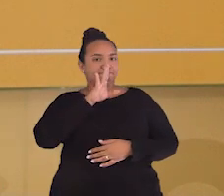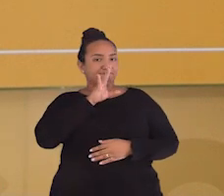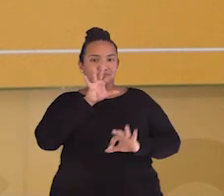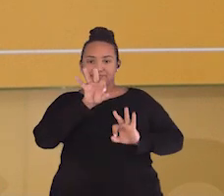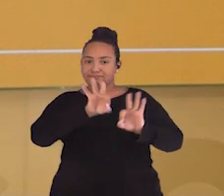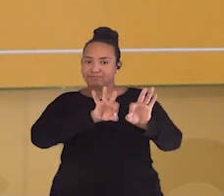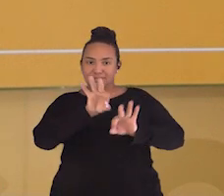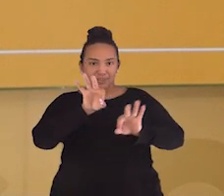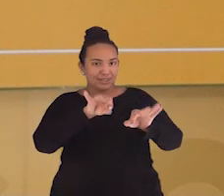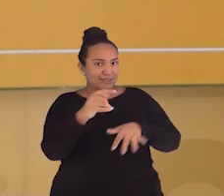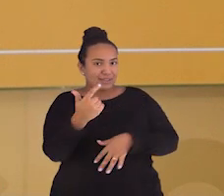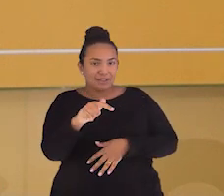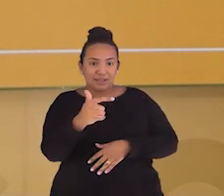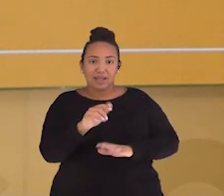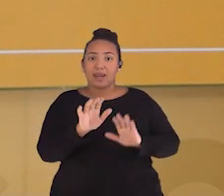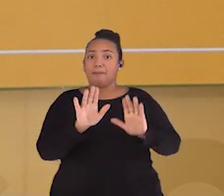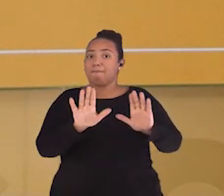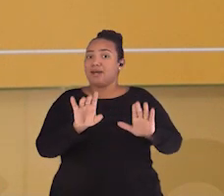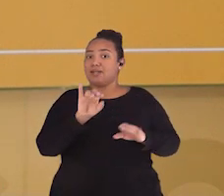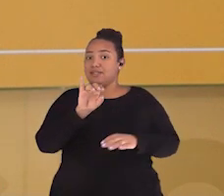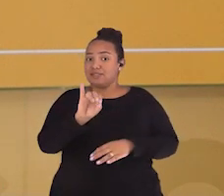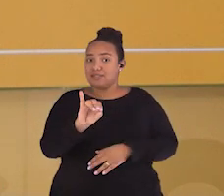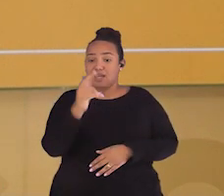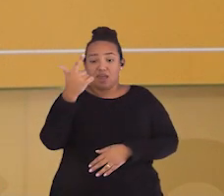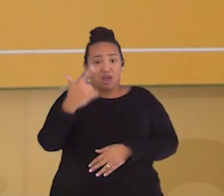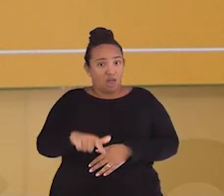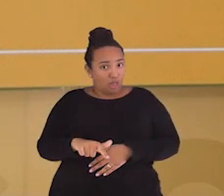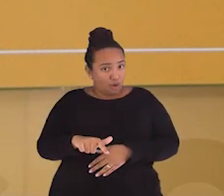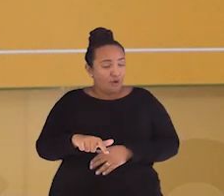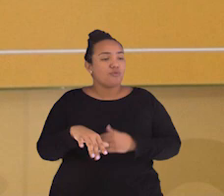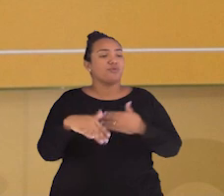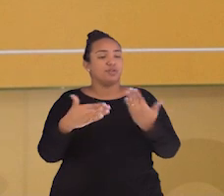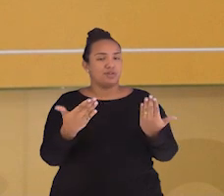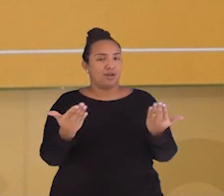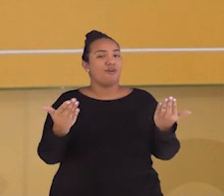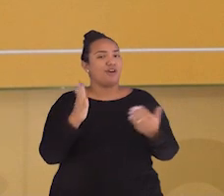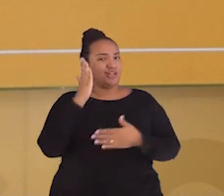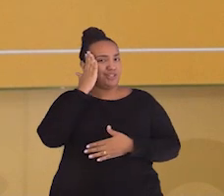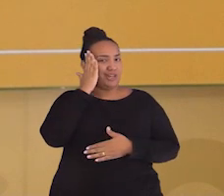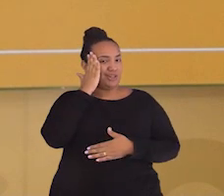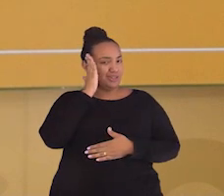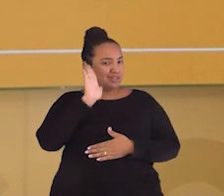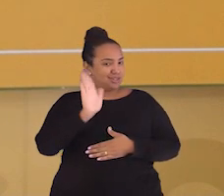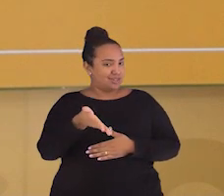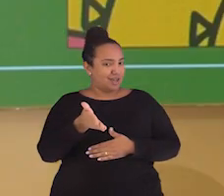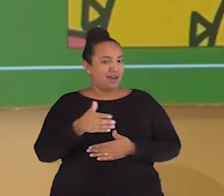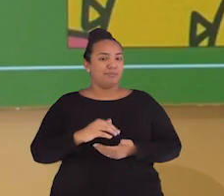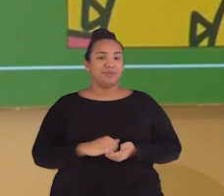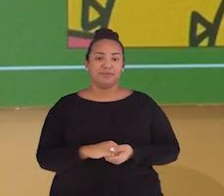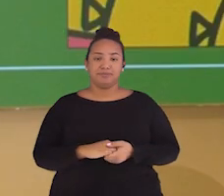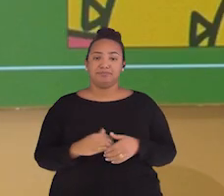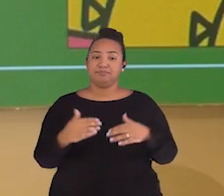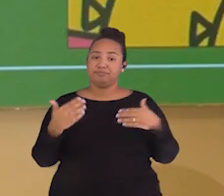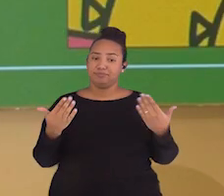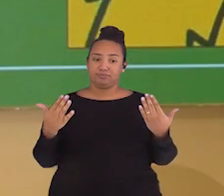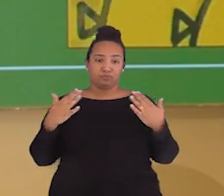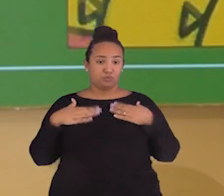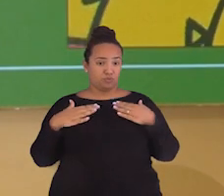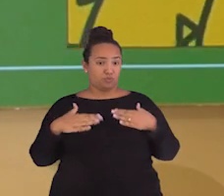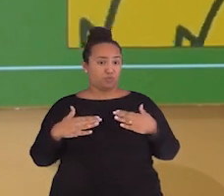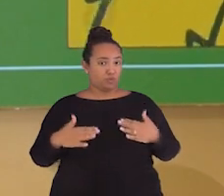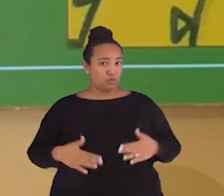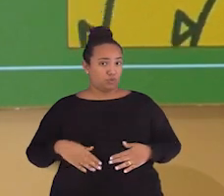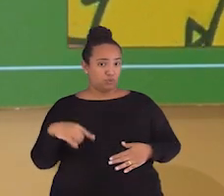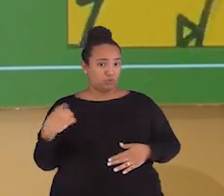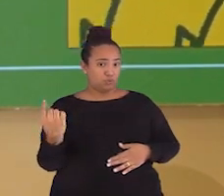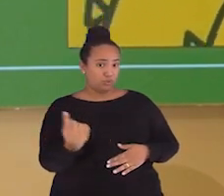não estamos preparados para aquilo. No entanto, a segunda vez é diferente. No caso do nosso